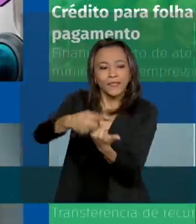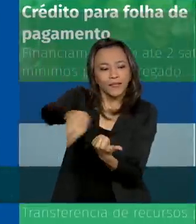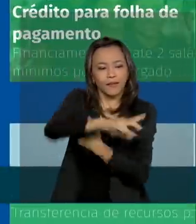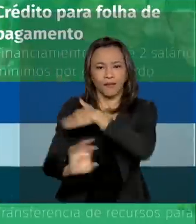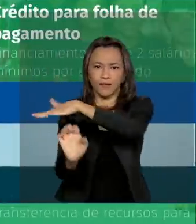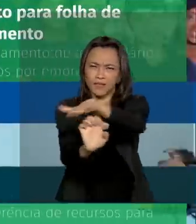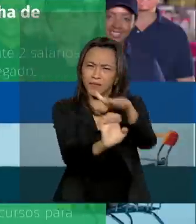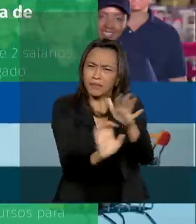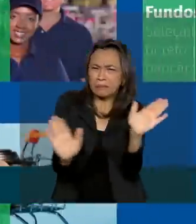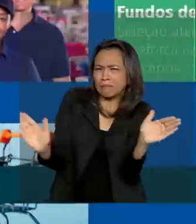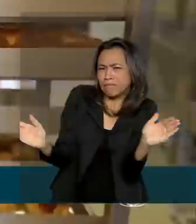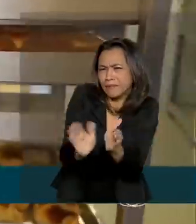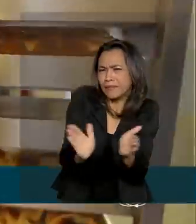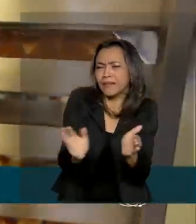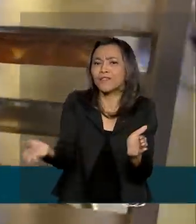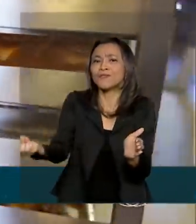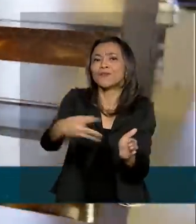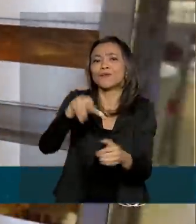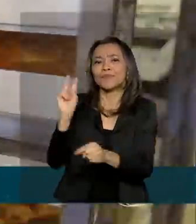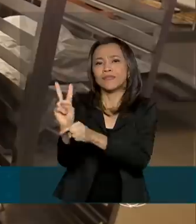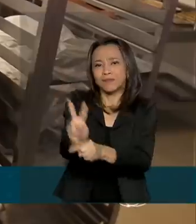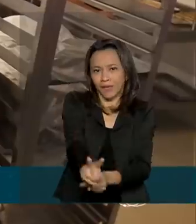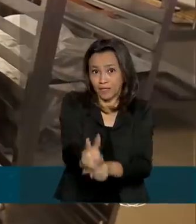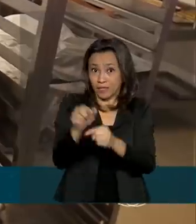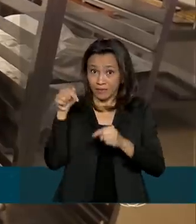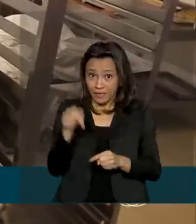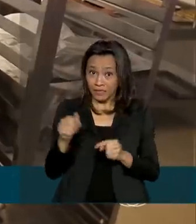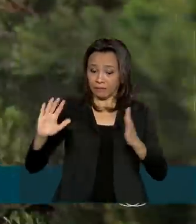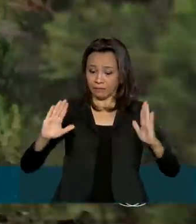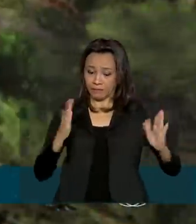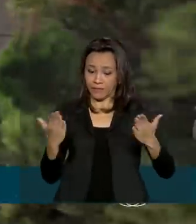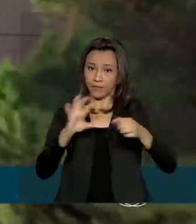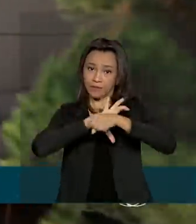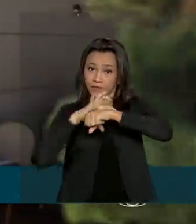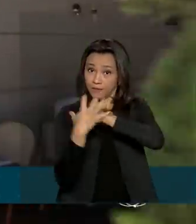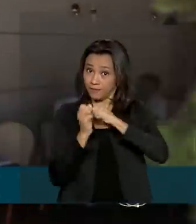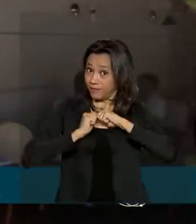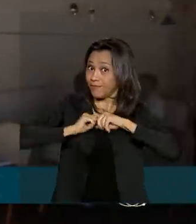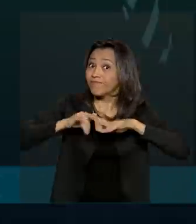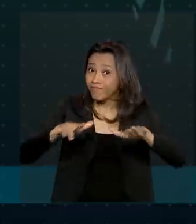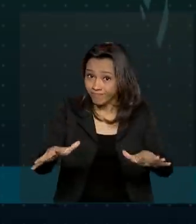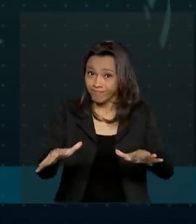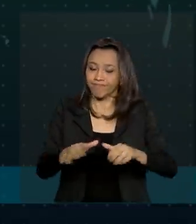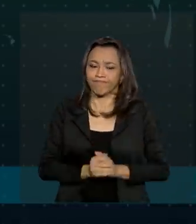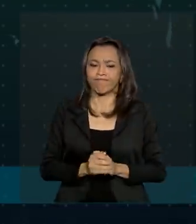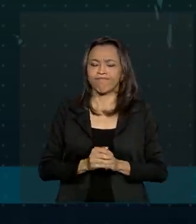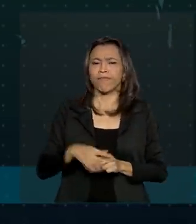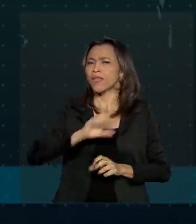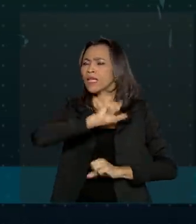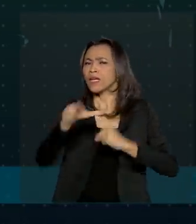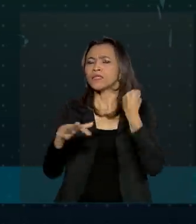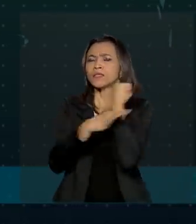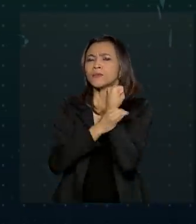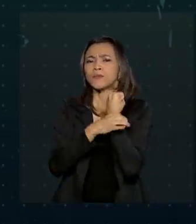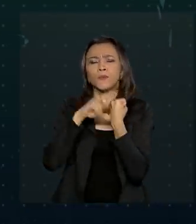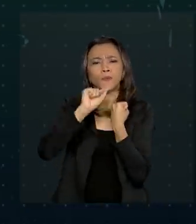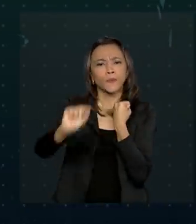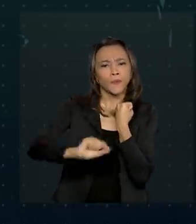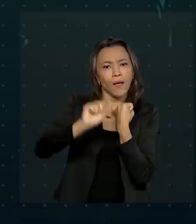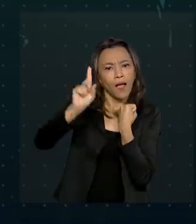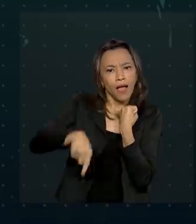médias empresas a novos empréstimos durante a pandemia do novo coronavírus. As garantias são para